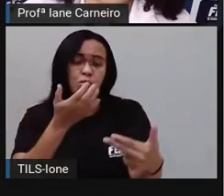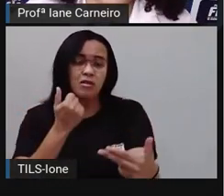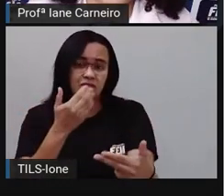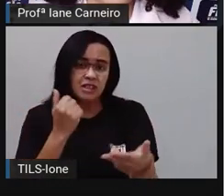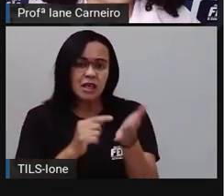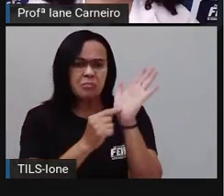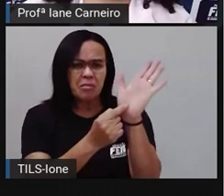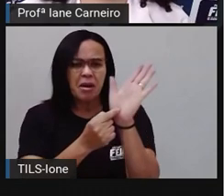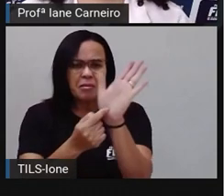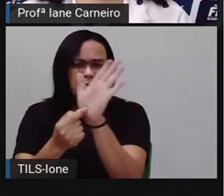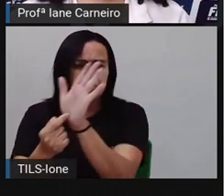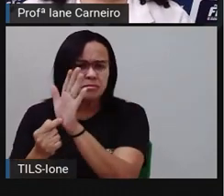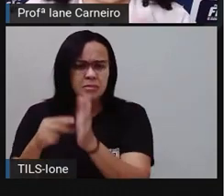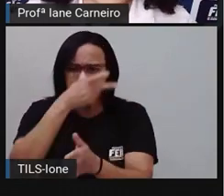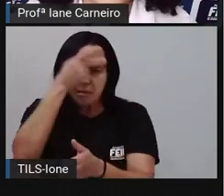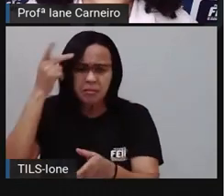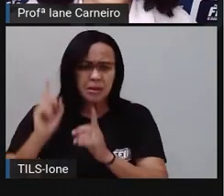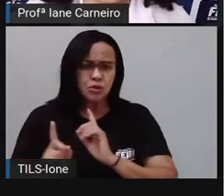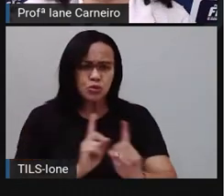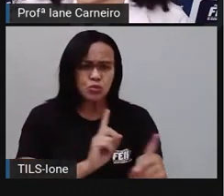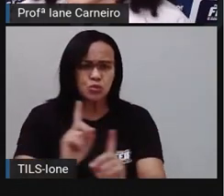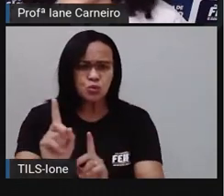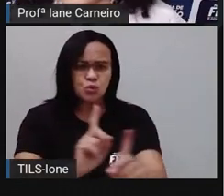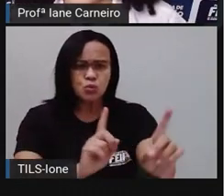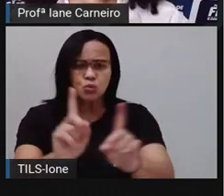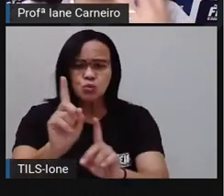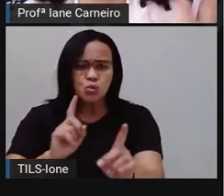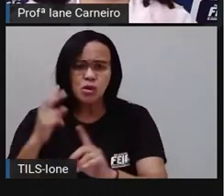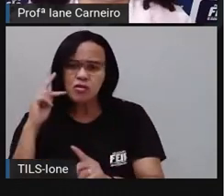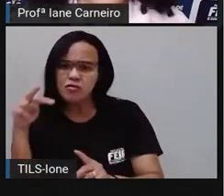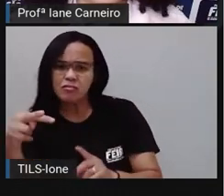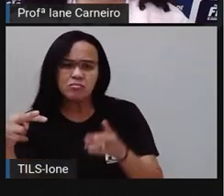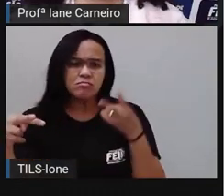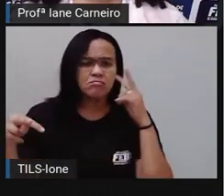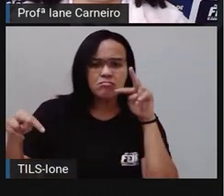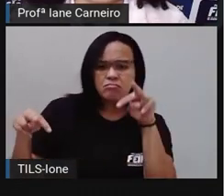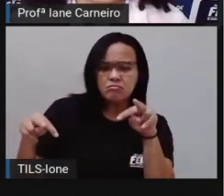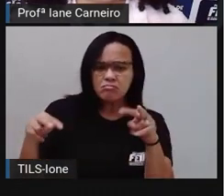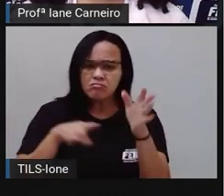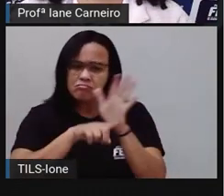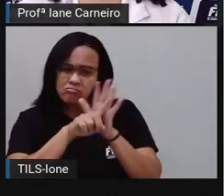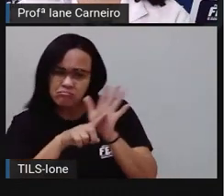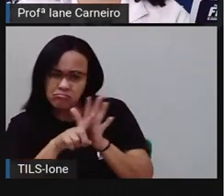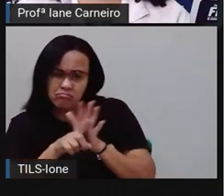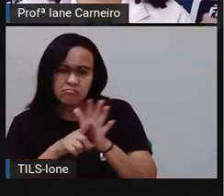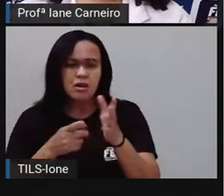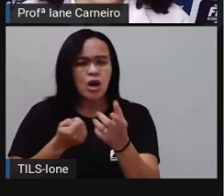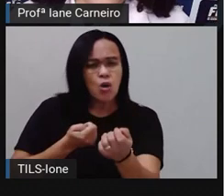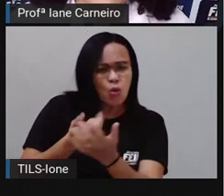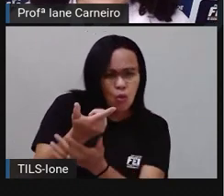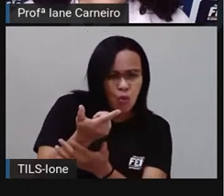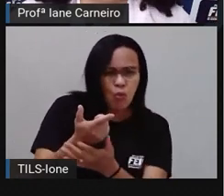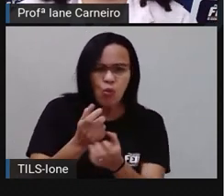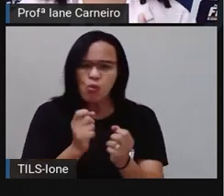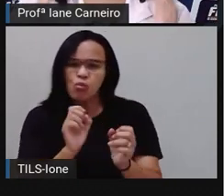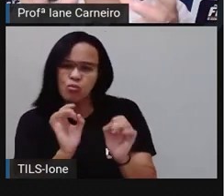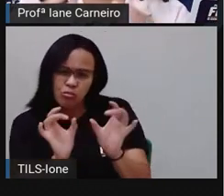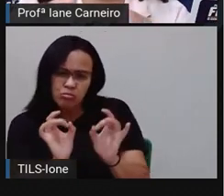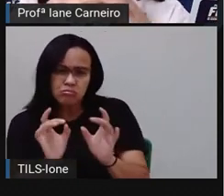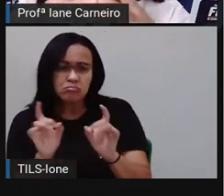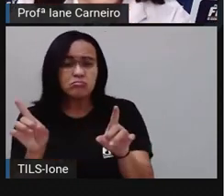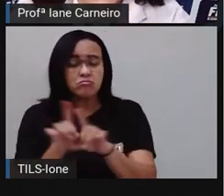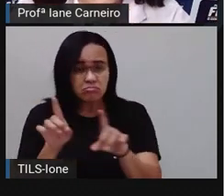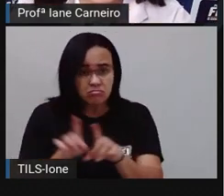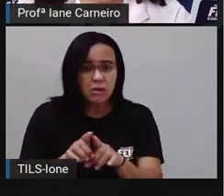iam passando, os compradores, né? Iam passando, iam olhando os produtos, iam comprando. Então, movimentava não